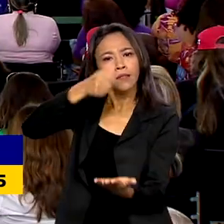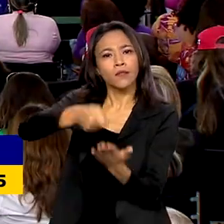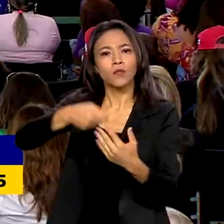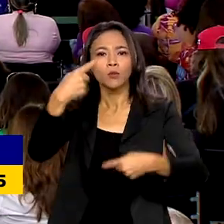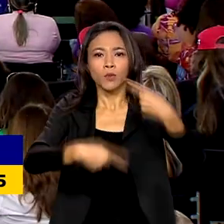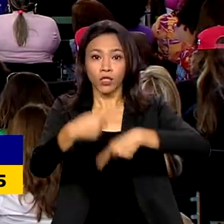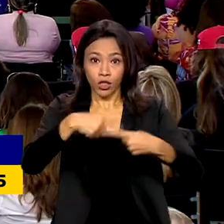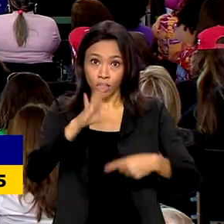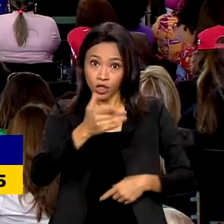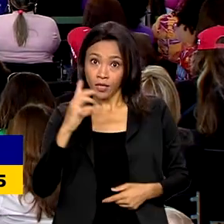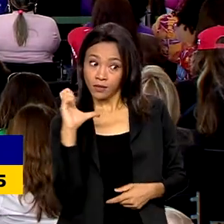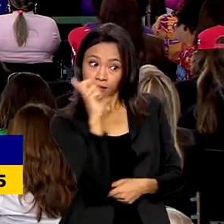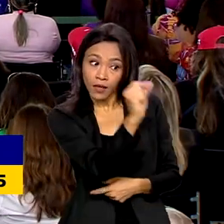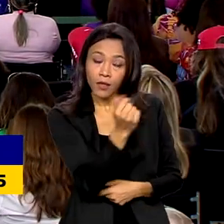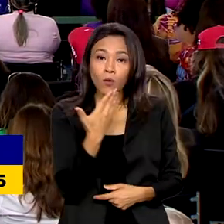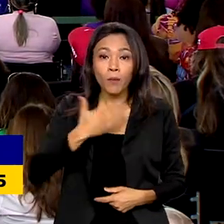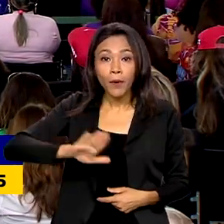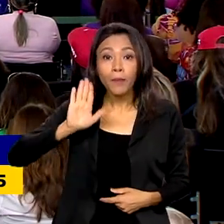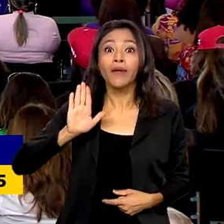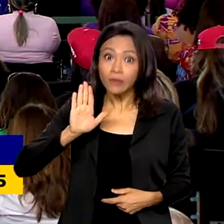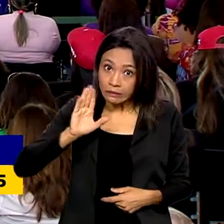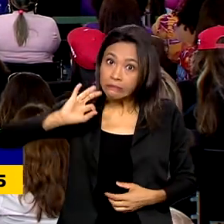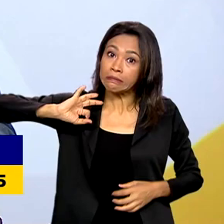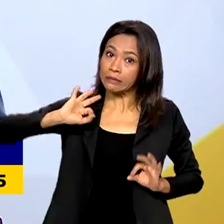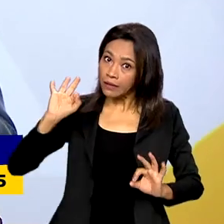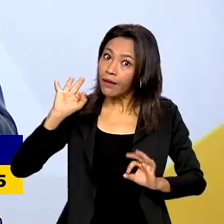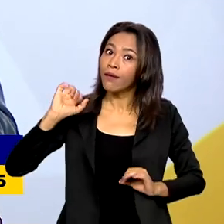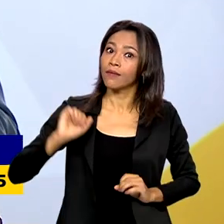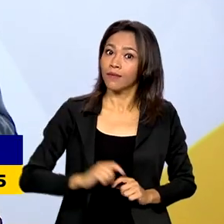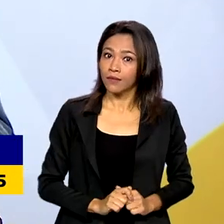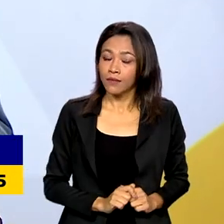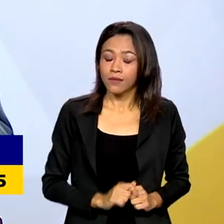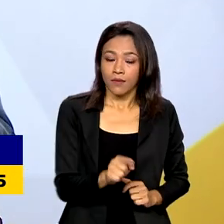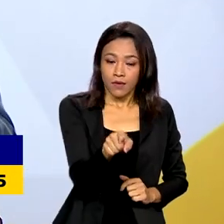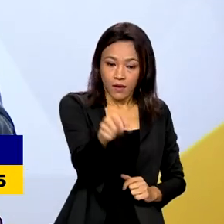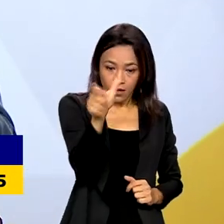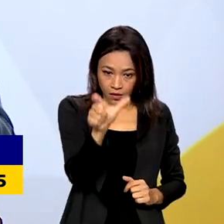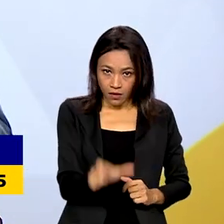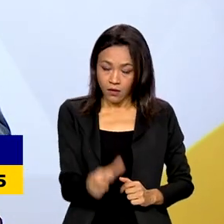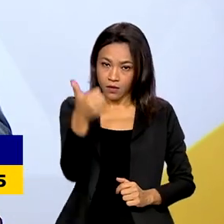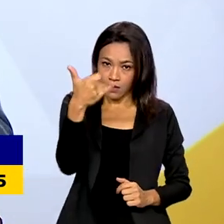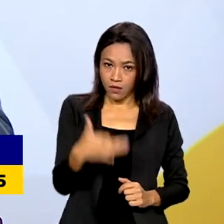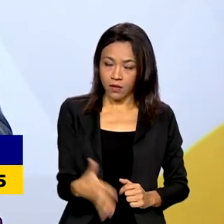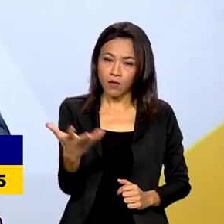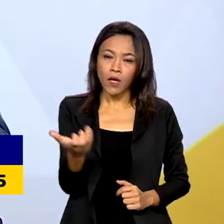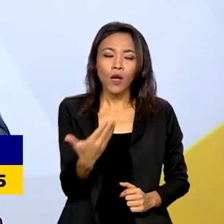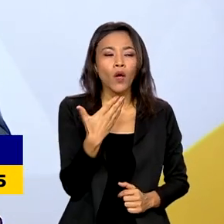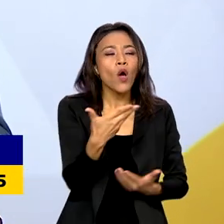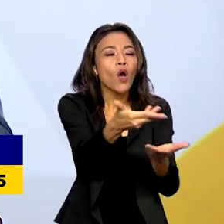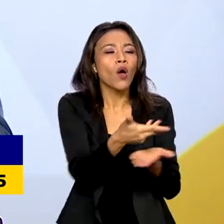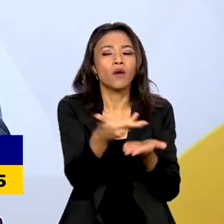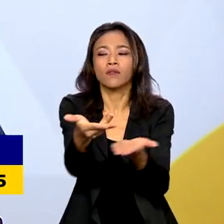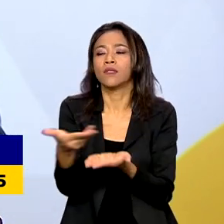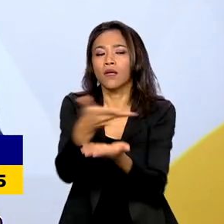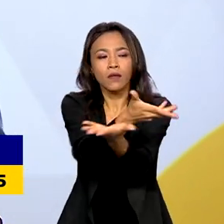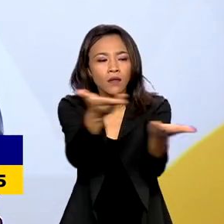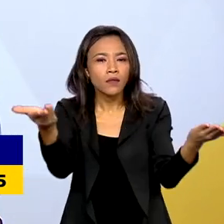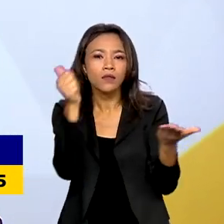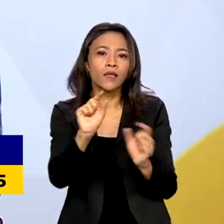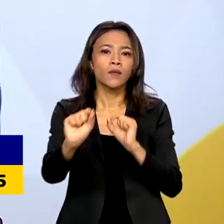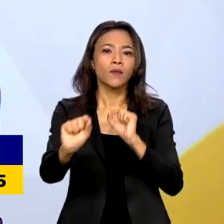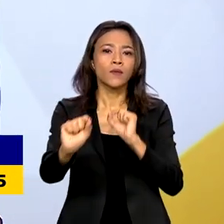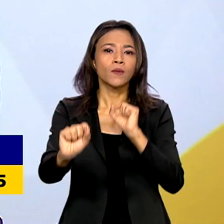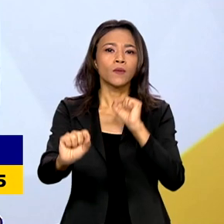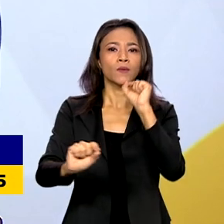já saíram de lá com promessas concretas. Eu quero convidar as companheiras mulheres para o